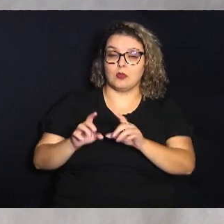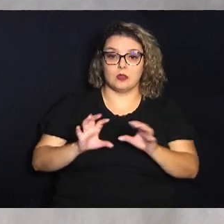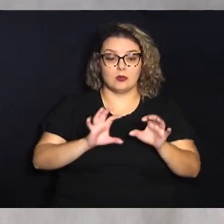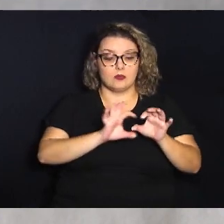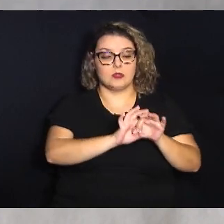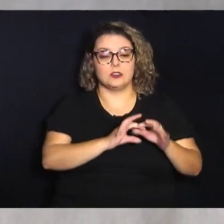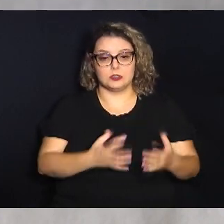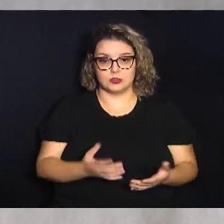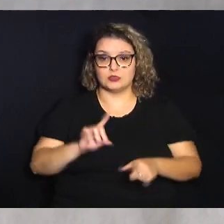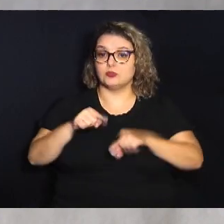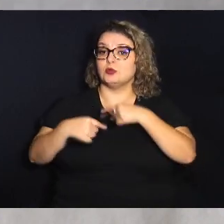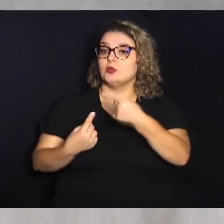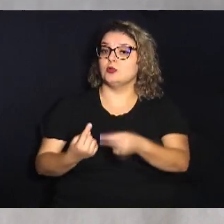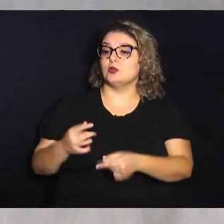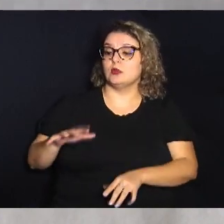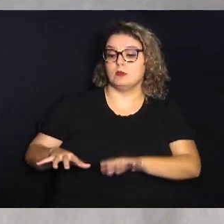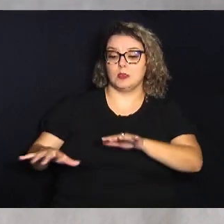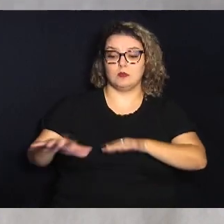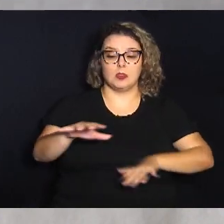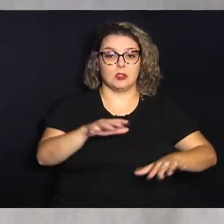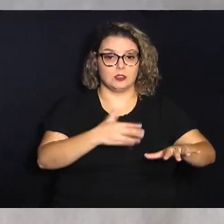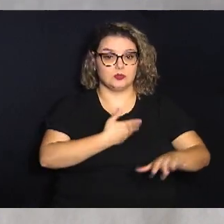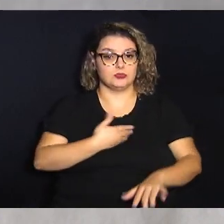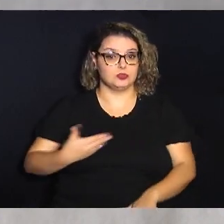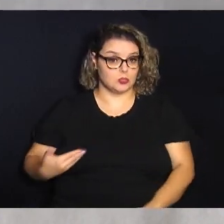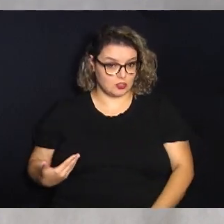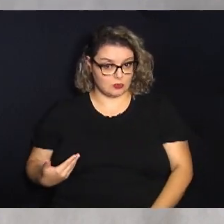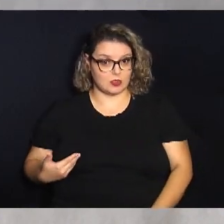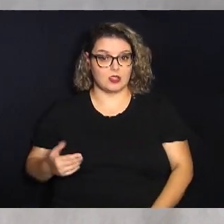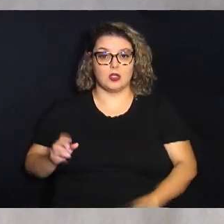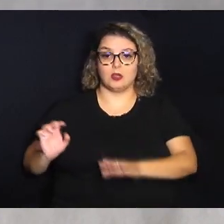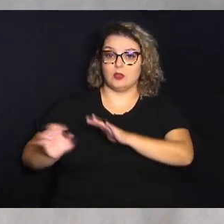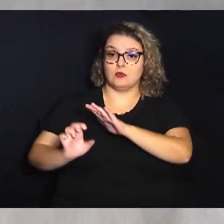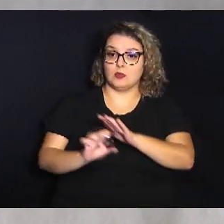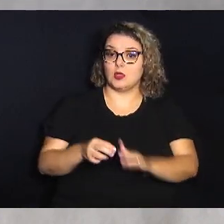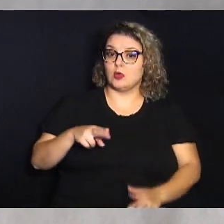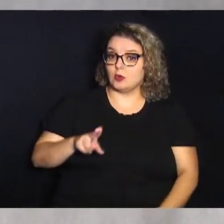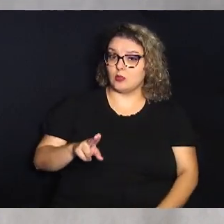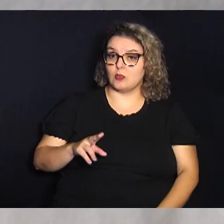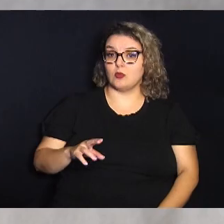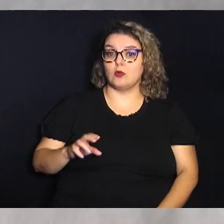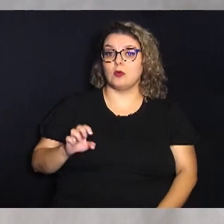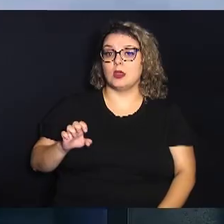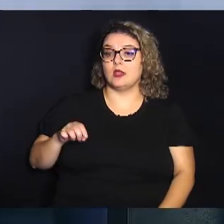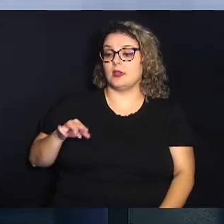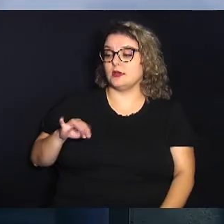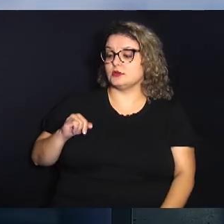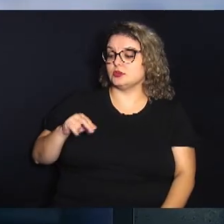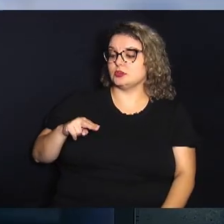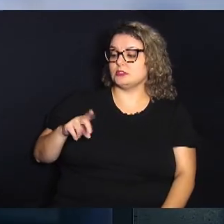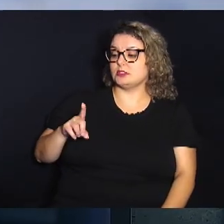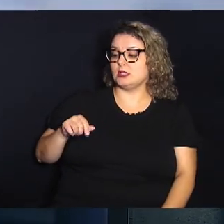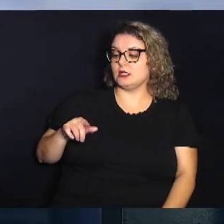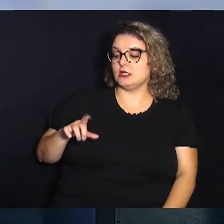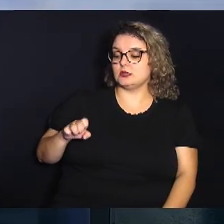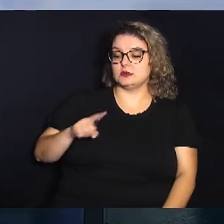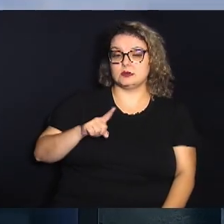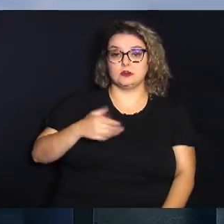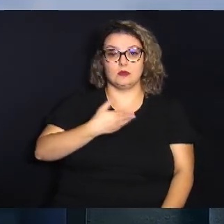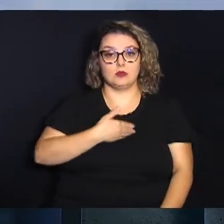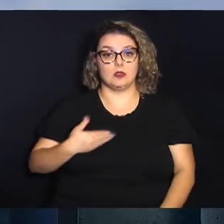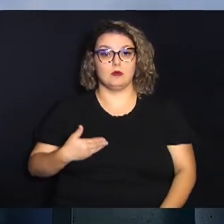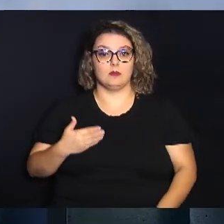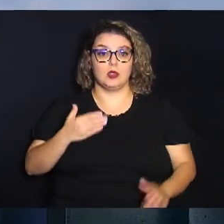convênios e parcerias com outras esferas de governo Empresas ou entidades não governamentais